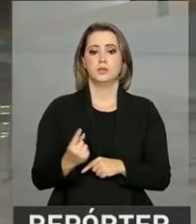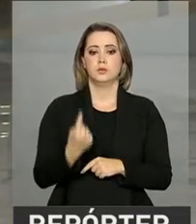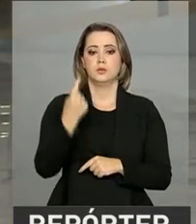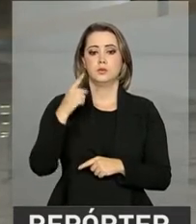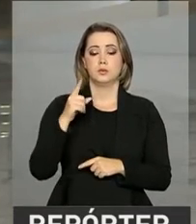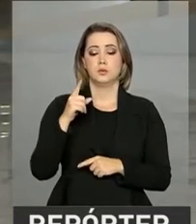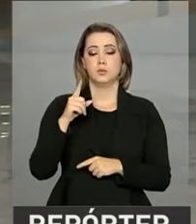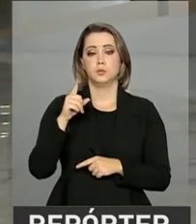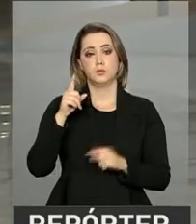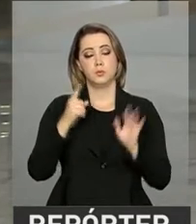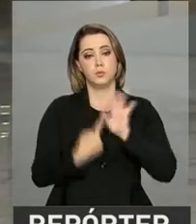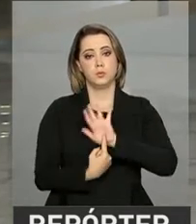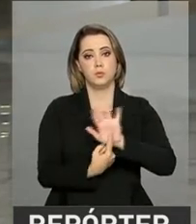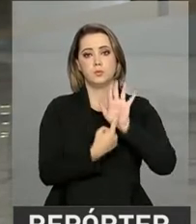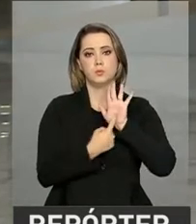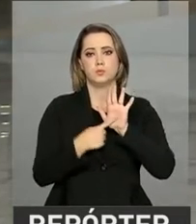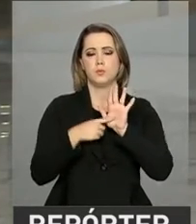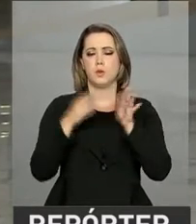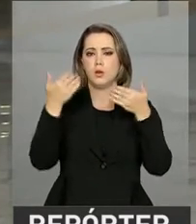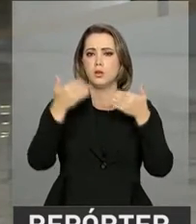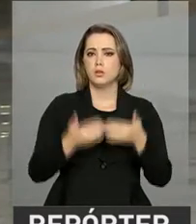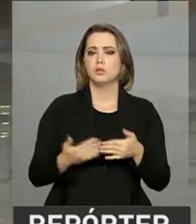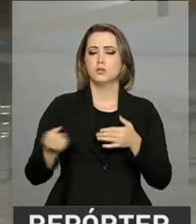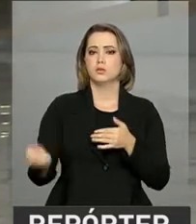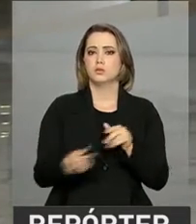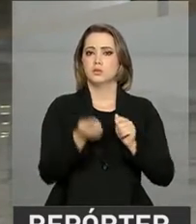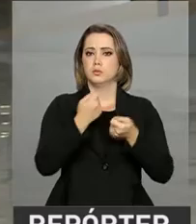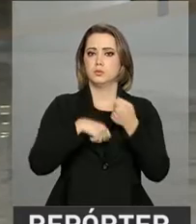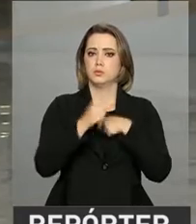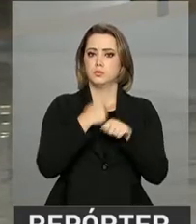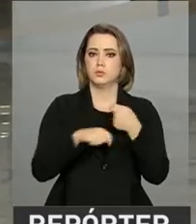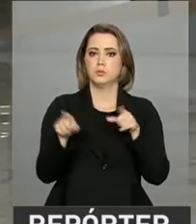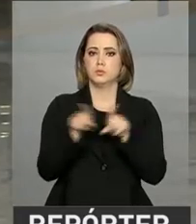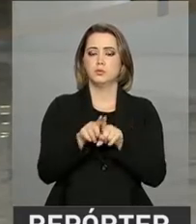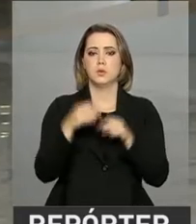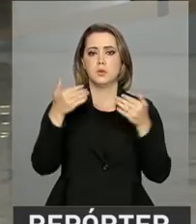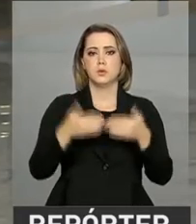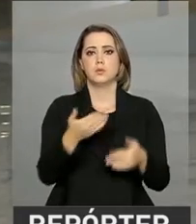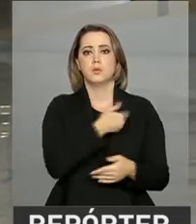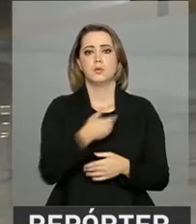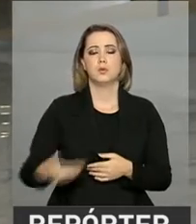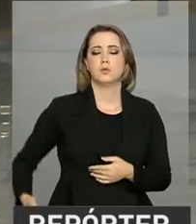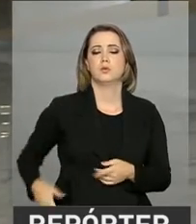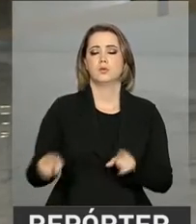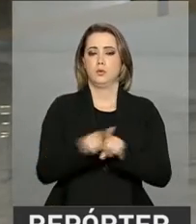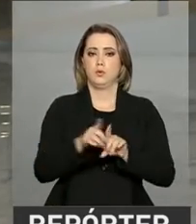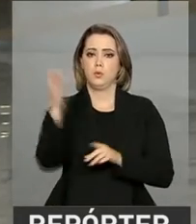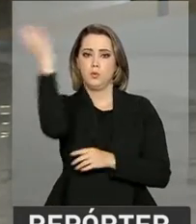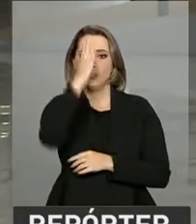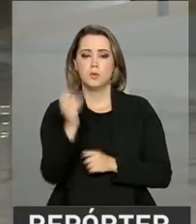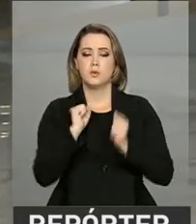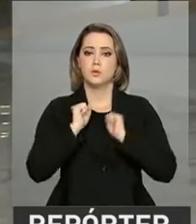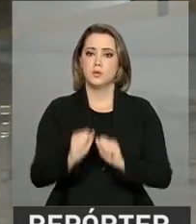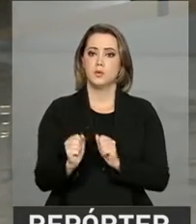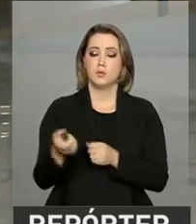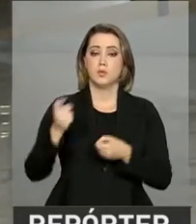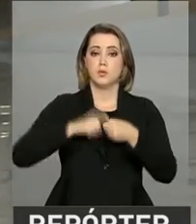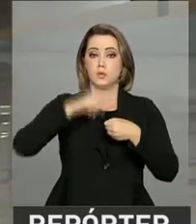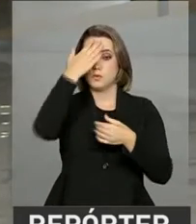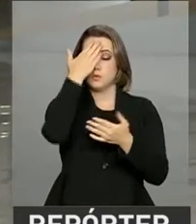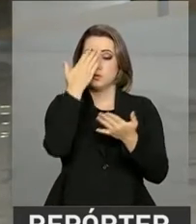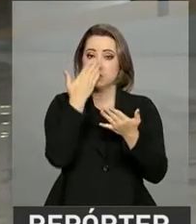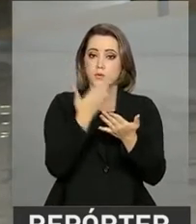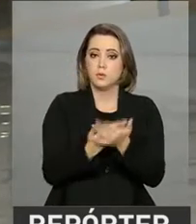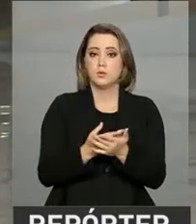indicador de que diante das reformas econômicas implementadas pelo governo federal, o Brasil conseguiu reconquistar a confiança de